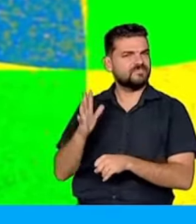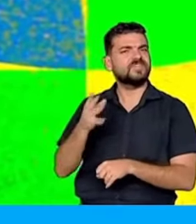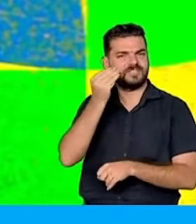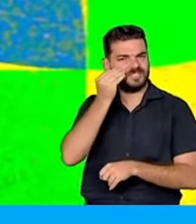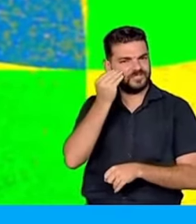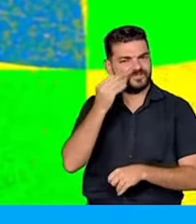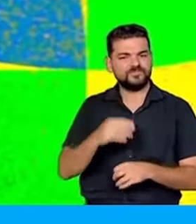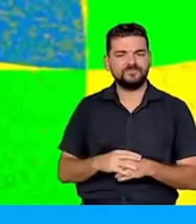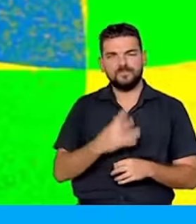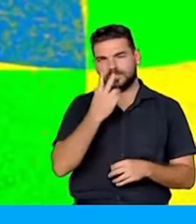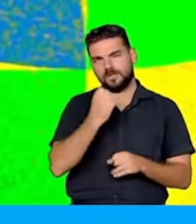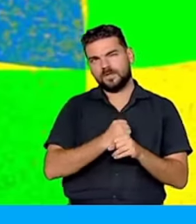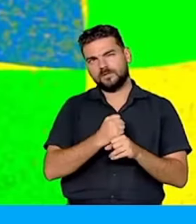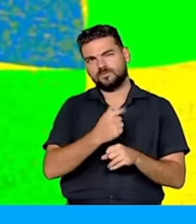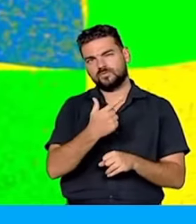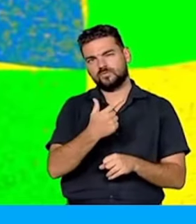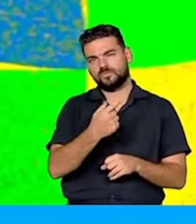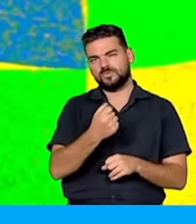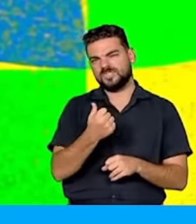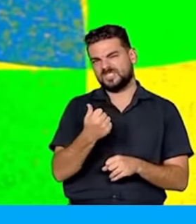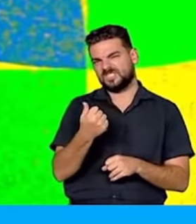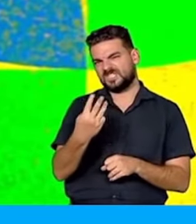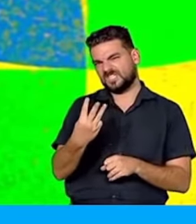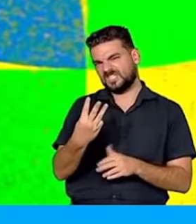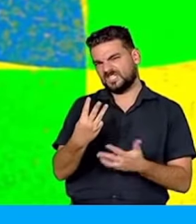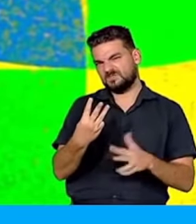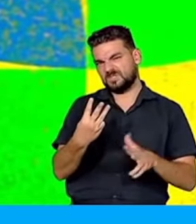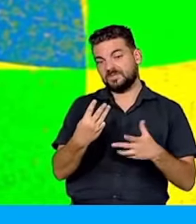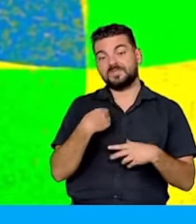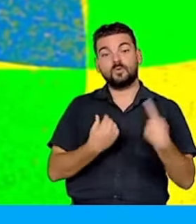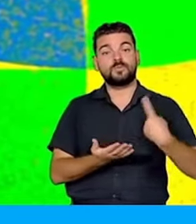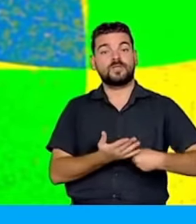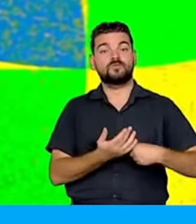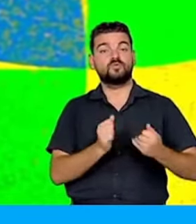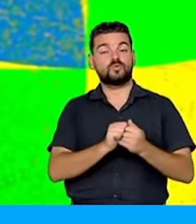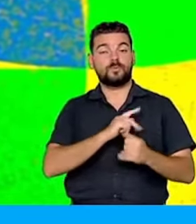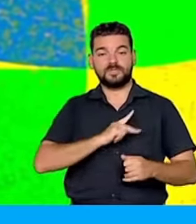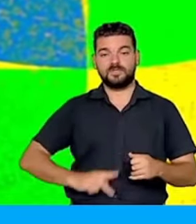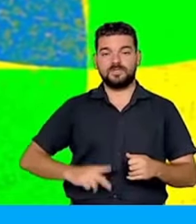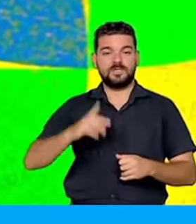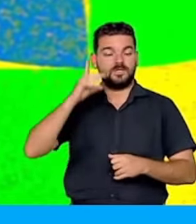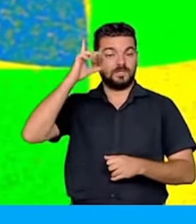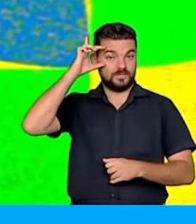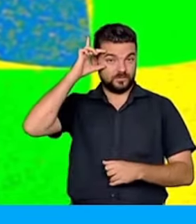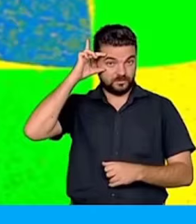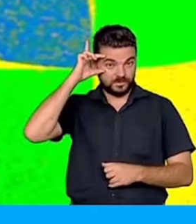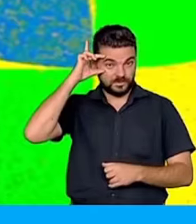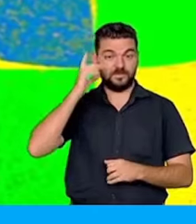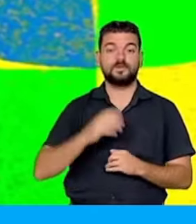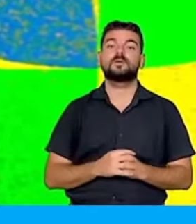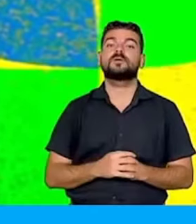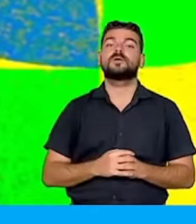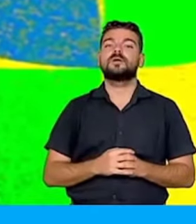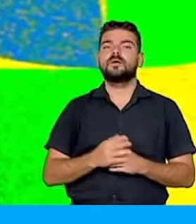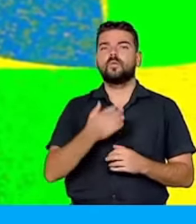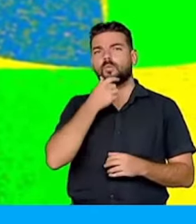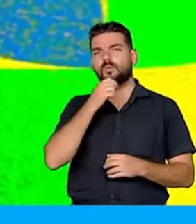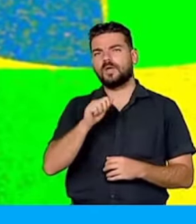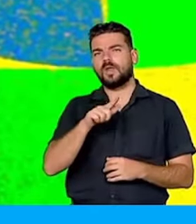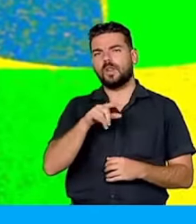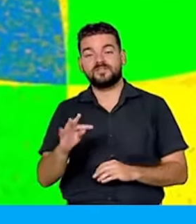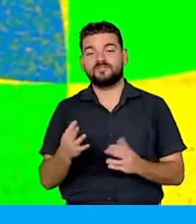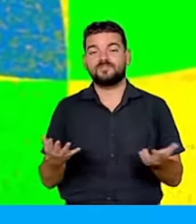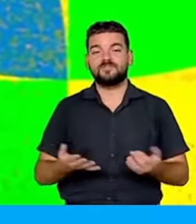em 2013 numa parceria com a presidente Dilma, a Luísa era chefe da Casa